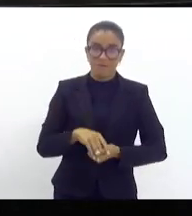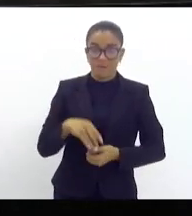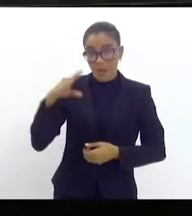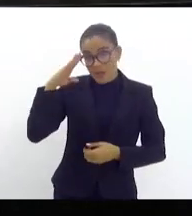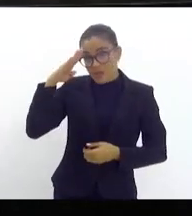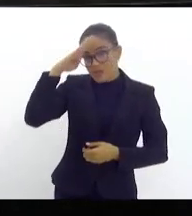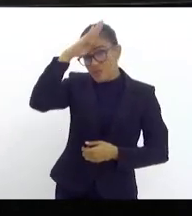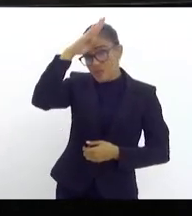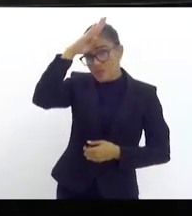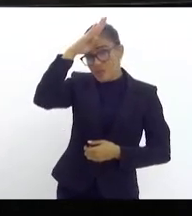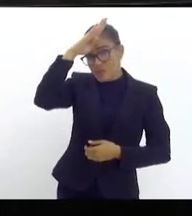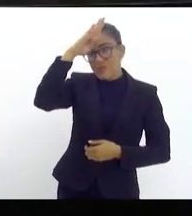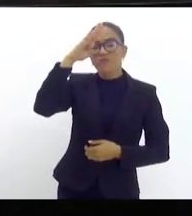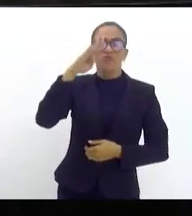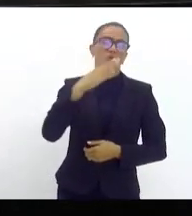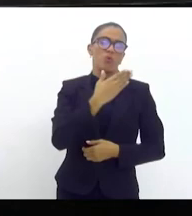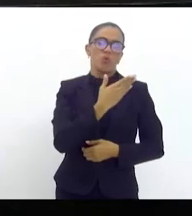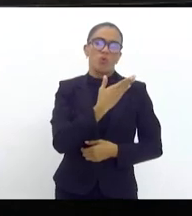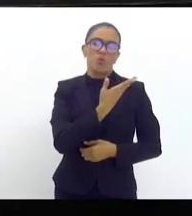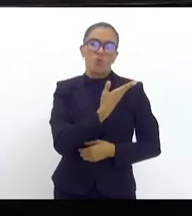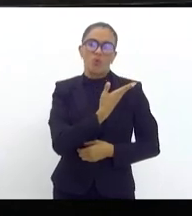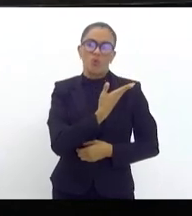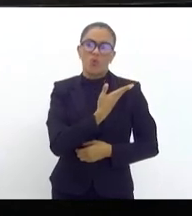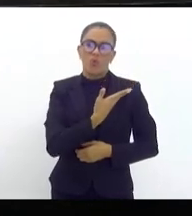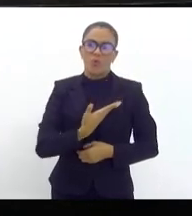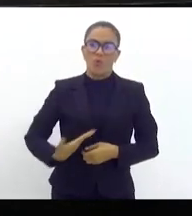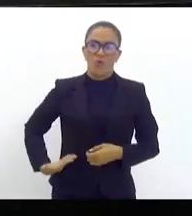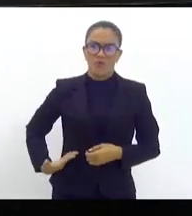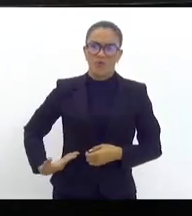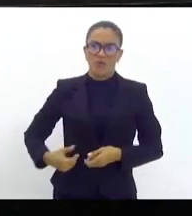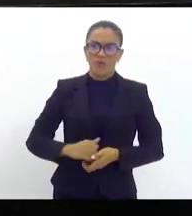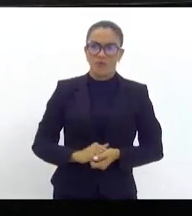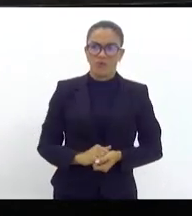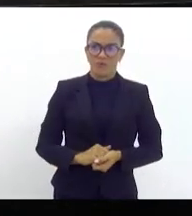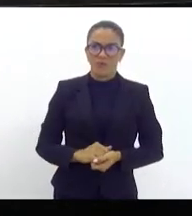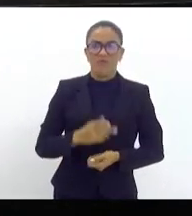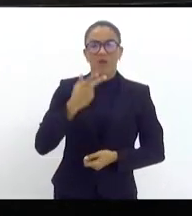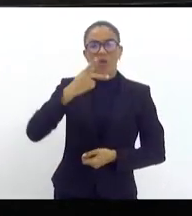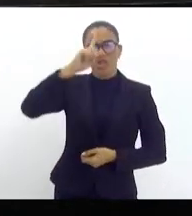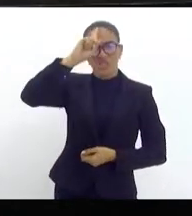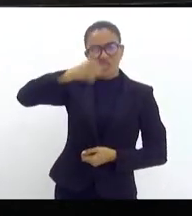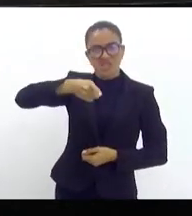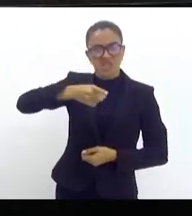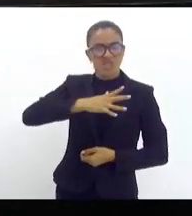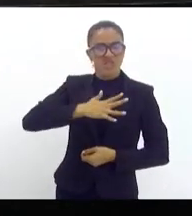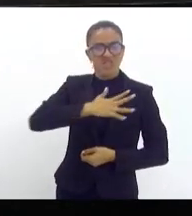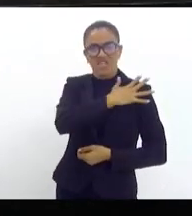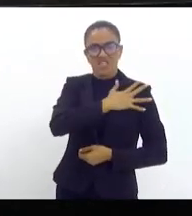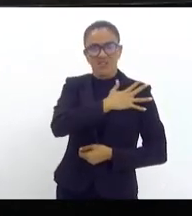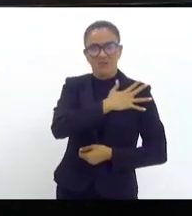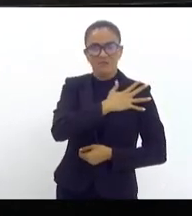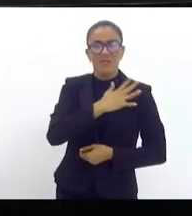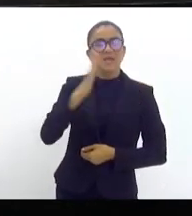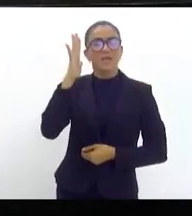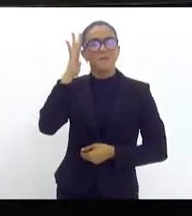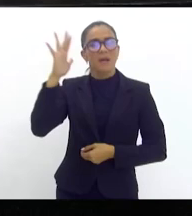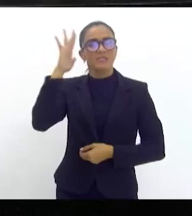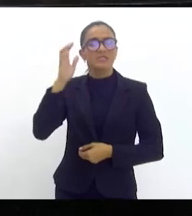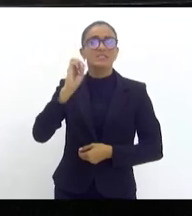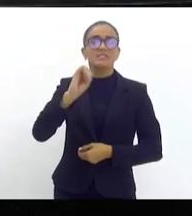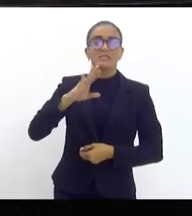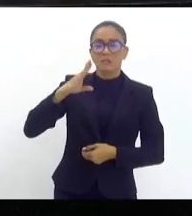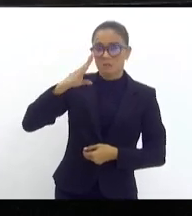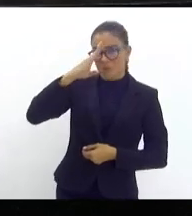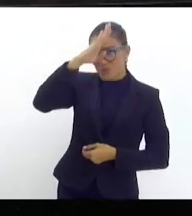Jair foi um grande governador e era dito como ditador. Imagina se realmente Bolsonaro